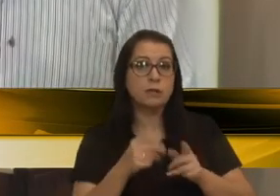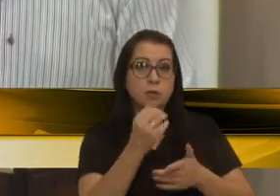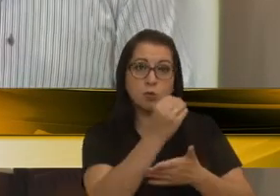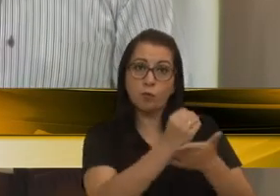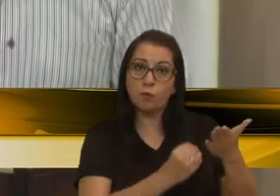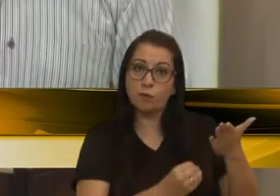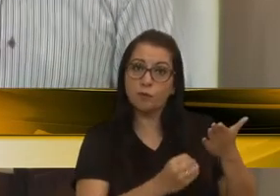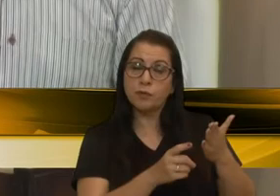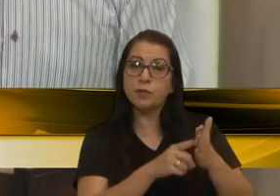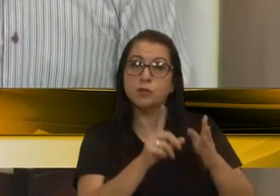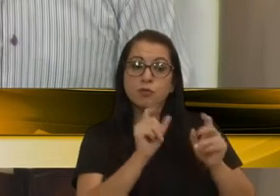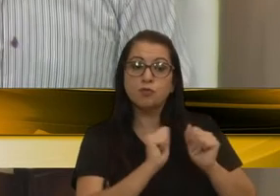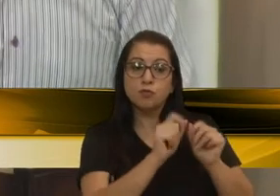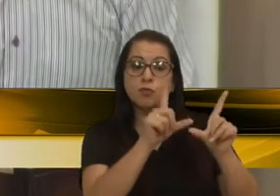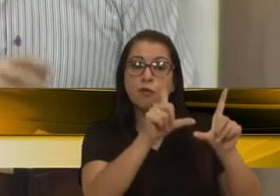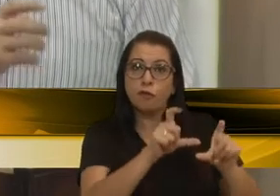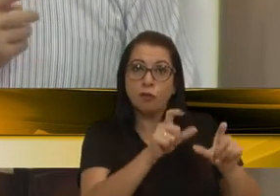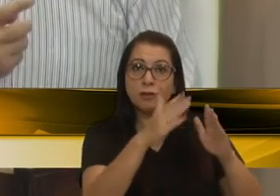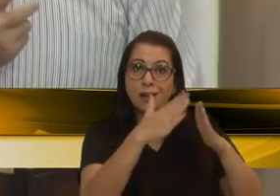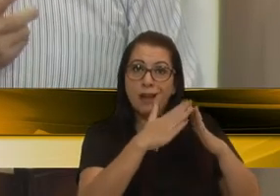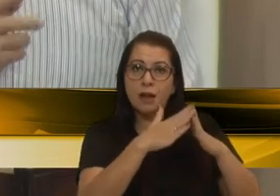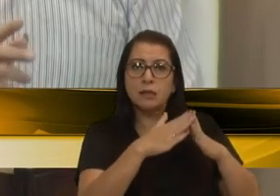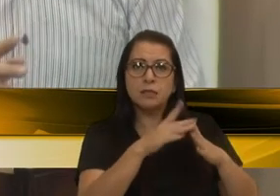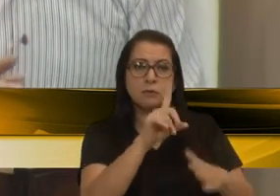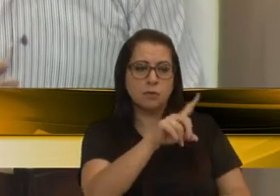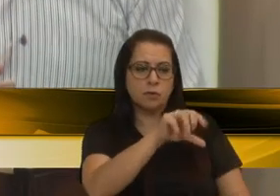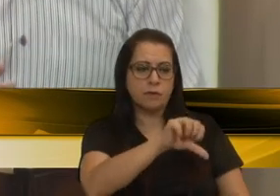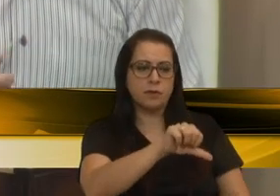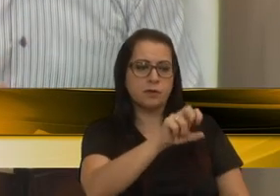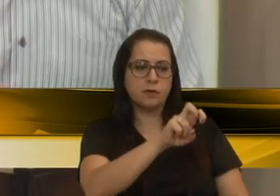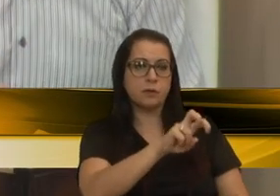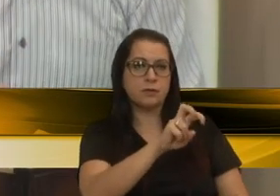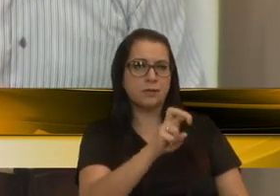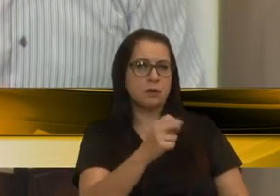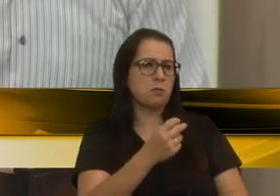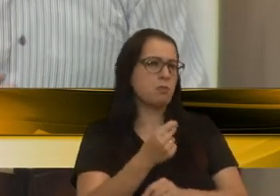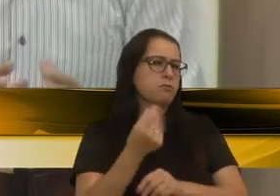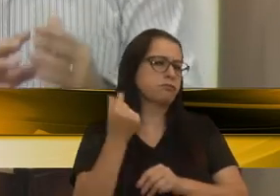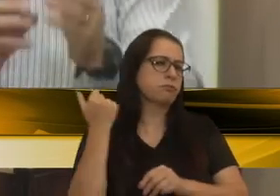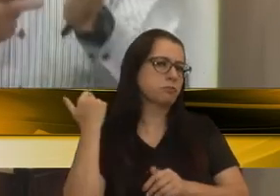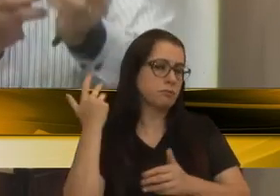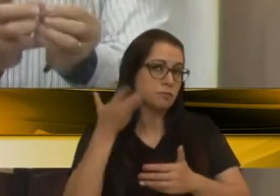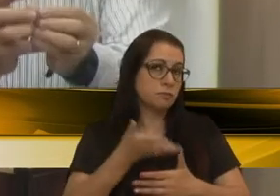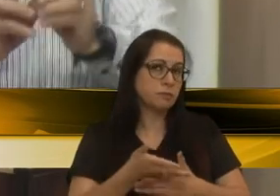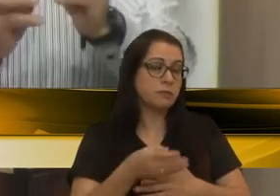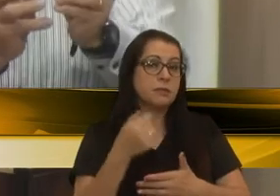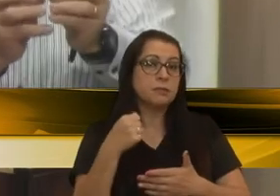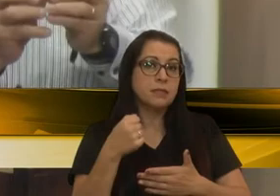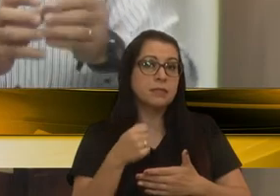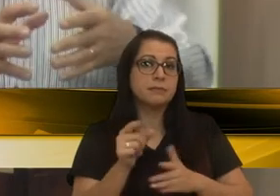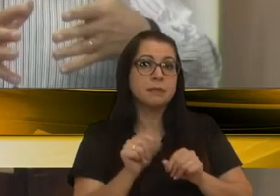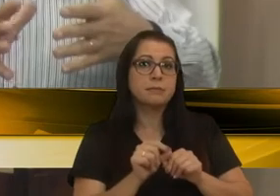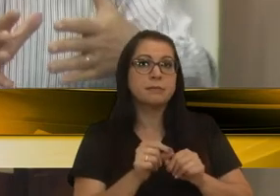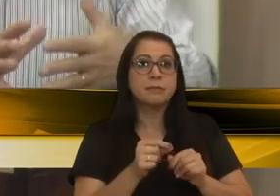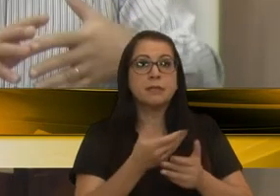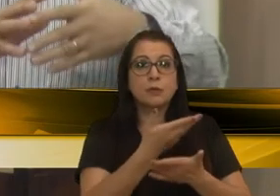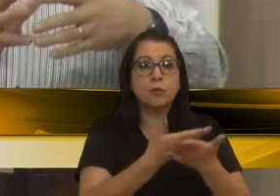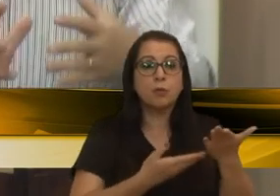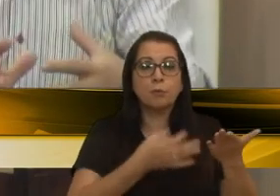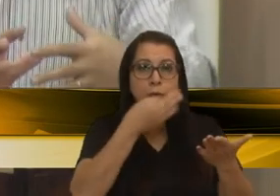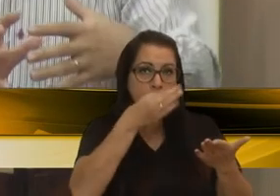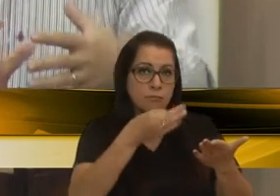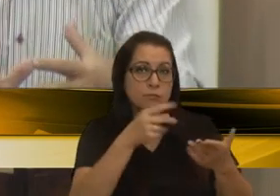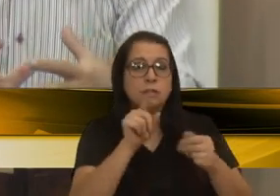que está aqui, com fotos, que a casa está lá desde 1955, precisa emitir um parecer que